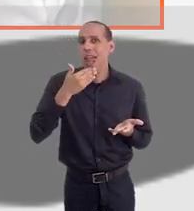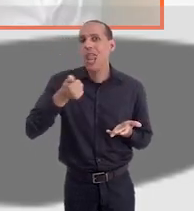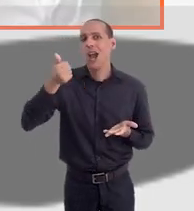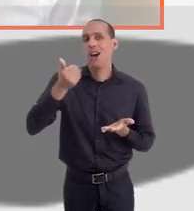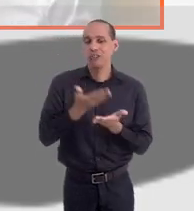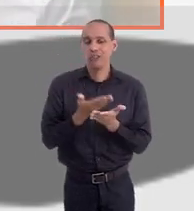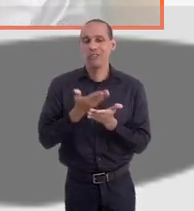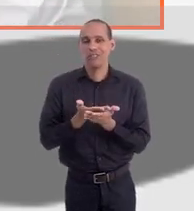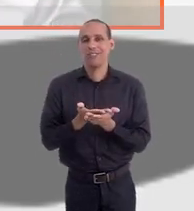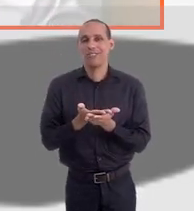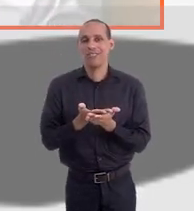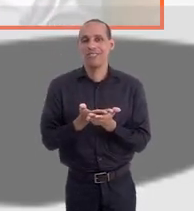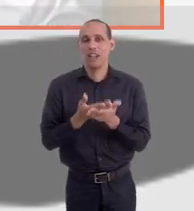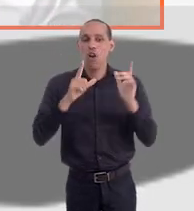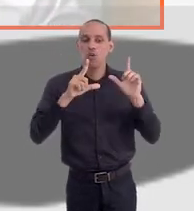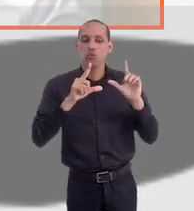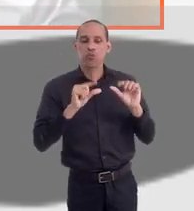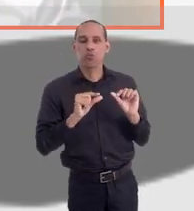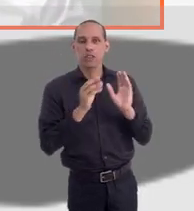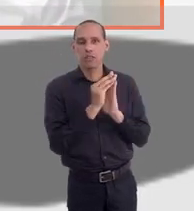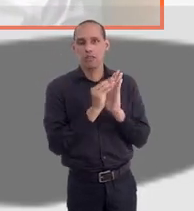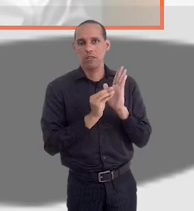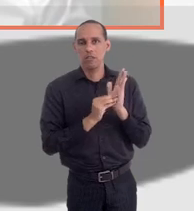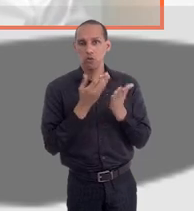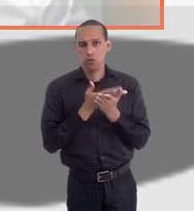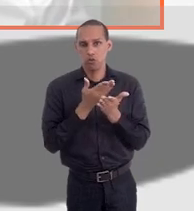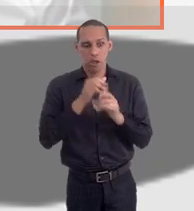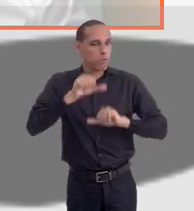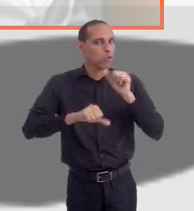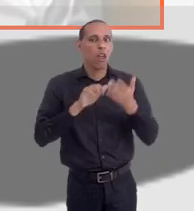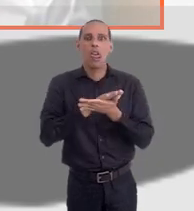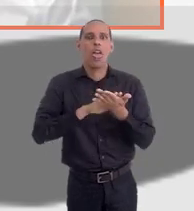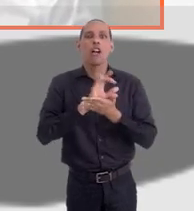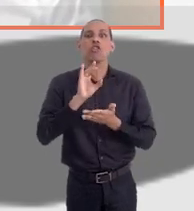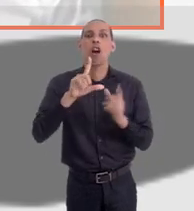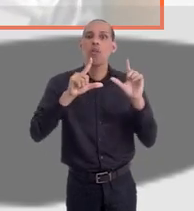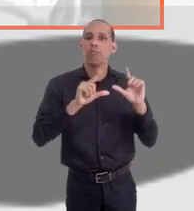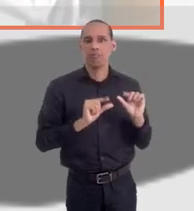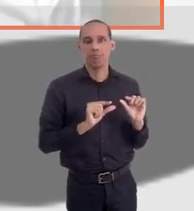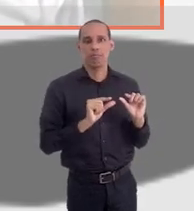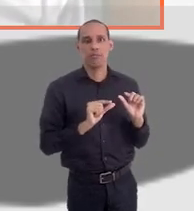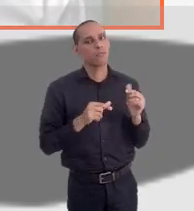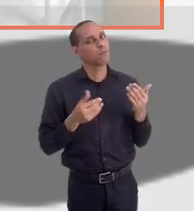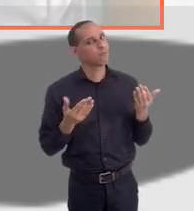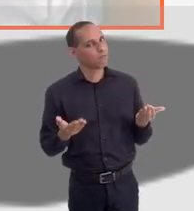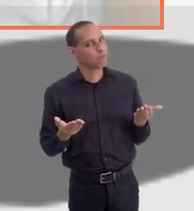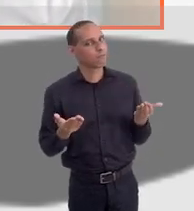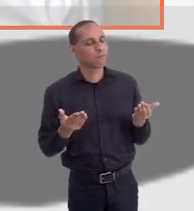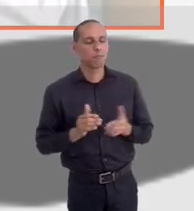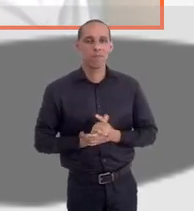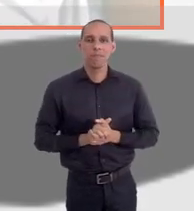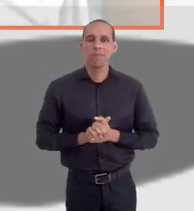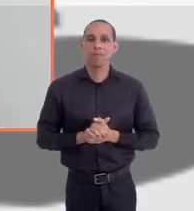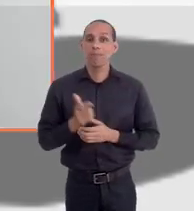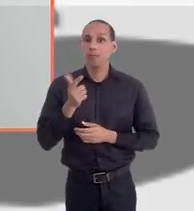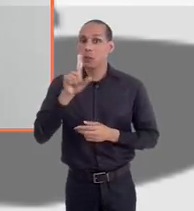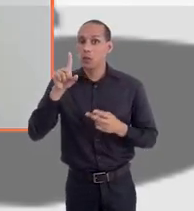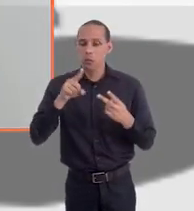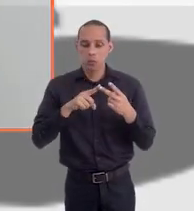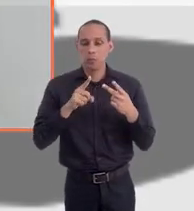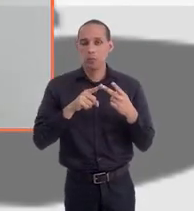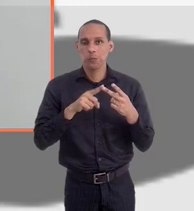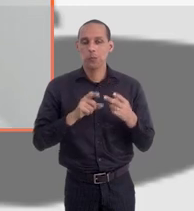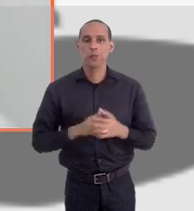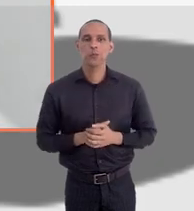o seu estudo, ou seja, diminuiu a quantidade de conteúdo que você tem que estudar. Não mudou não, diminuiu. Então, isso já traz uma demonstração. A